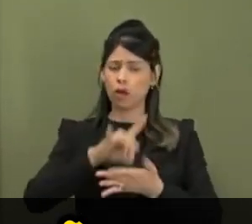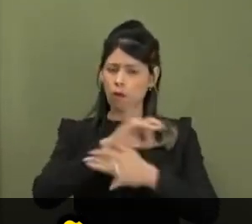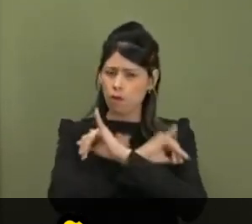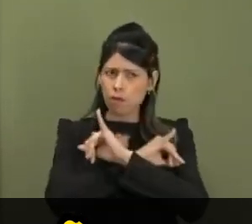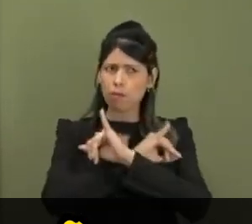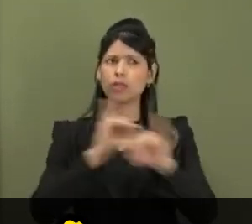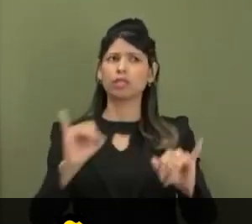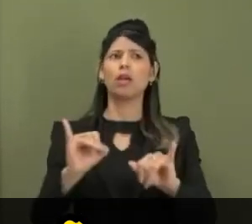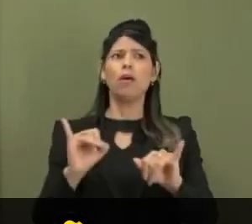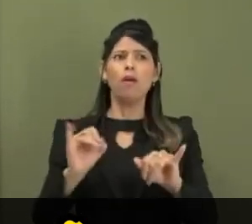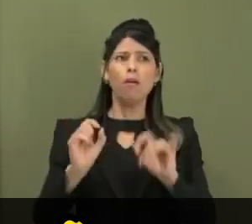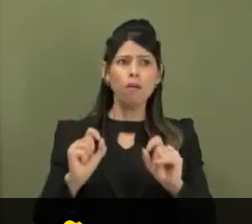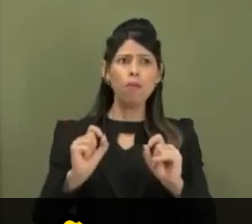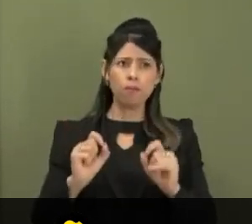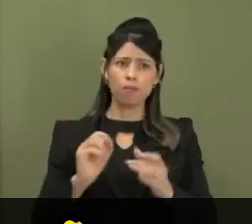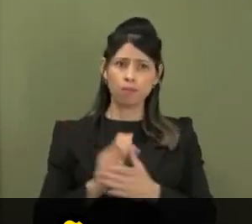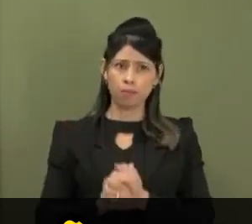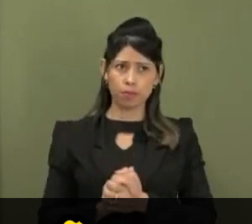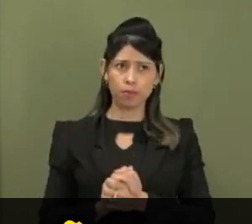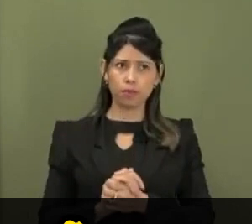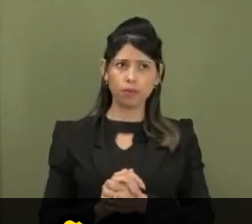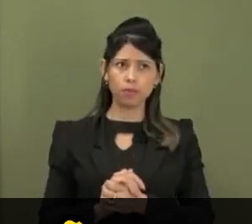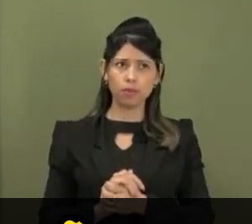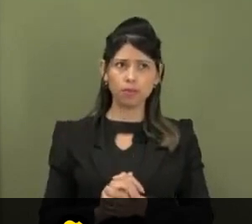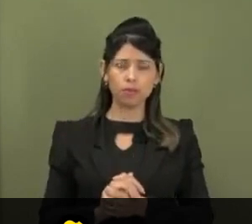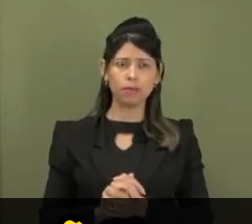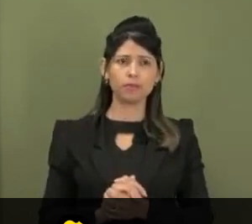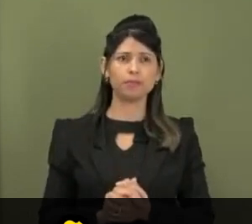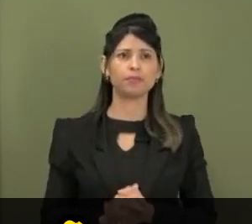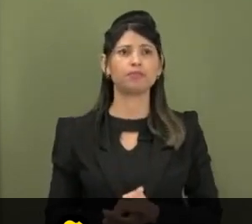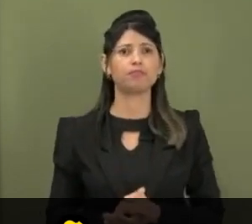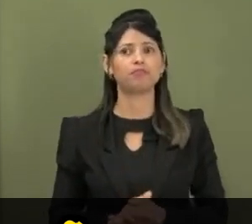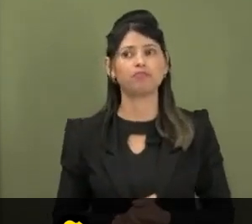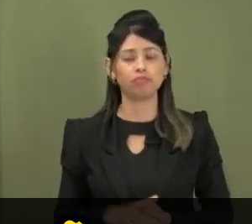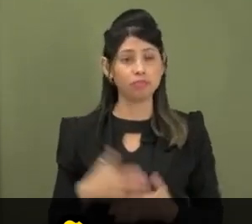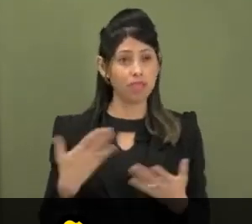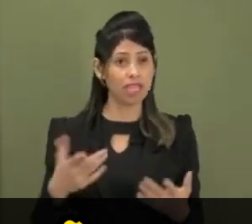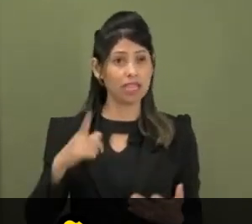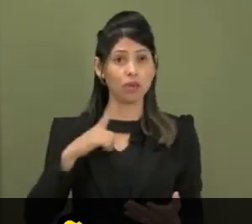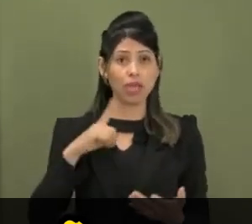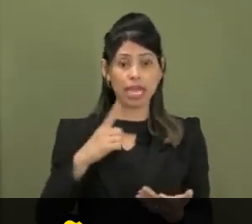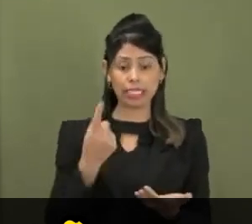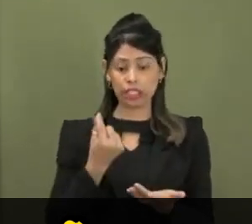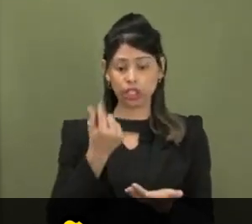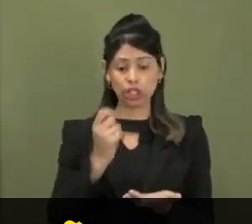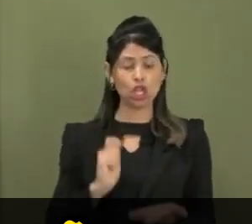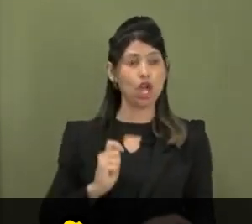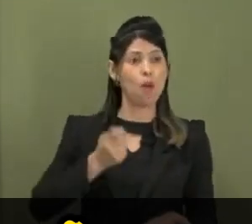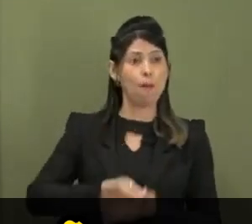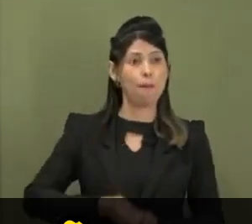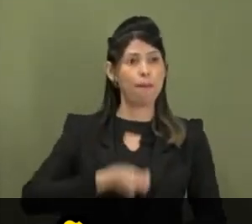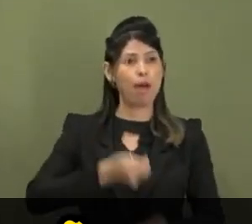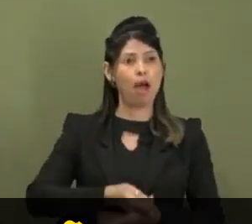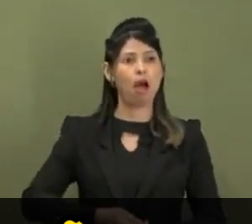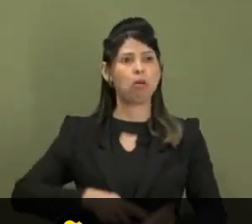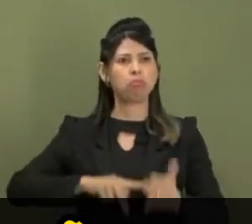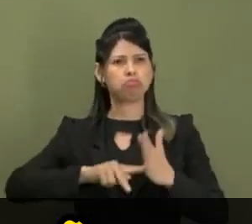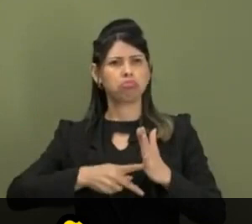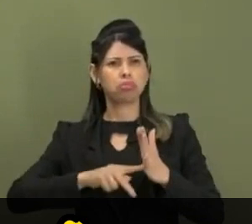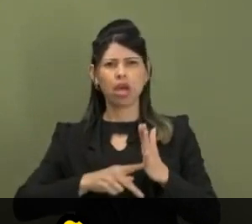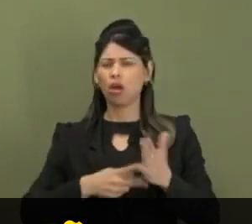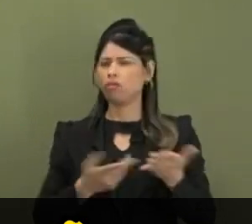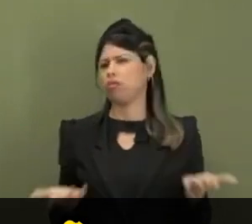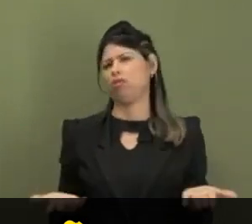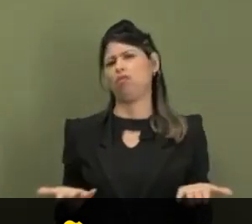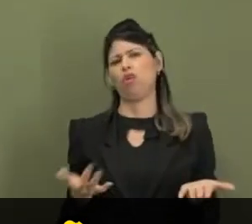nessa contribuição obrigatória. Então, essas contribuições são cobranças